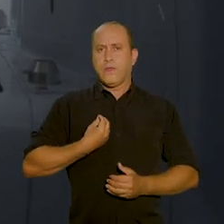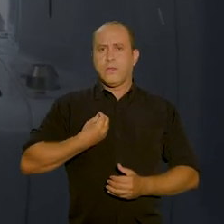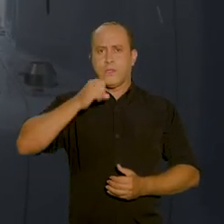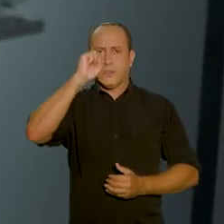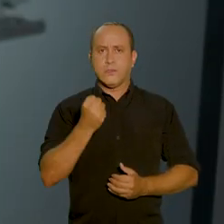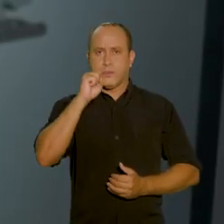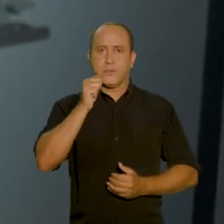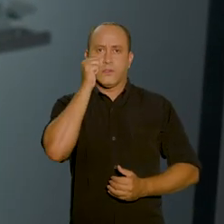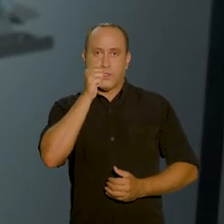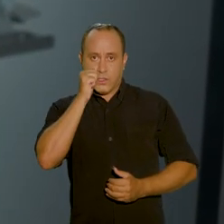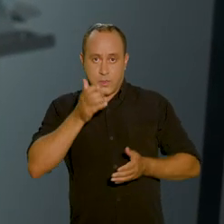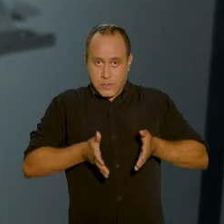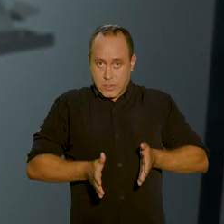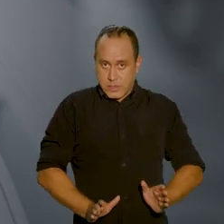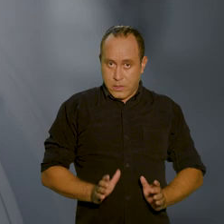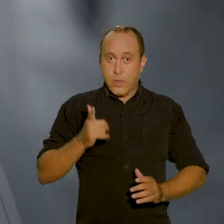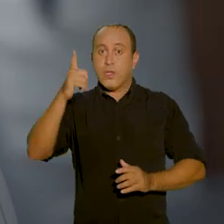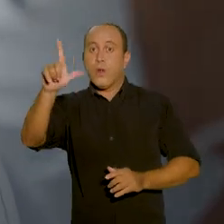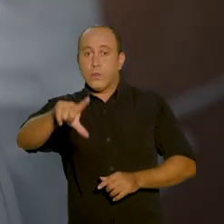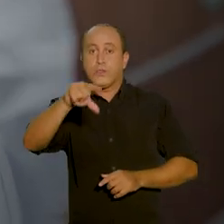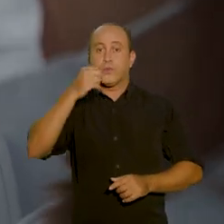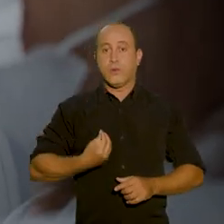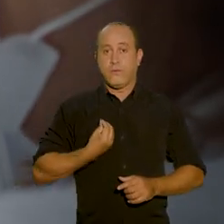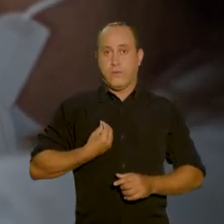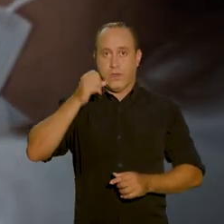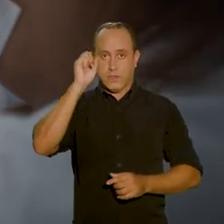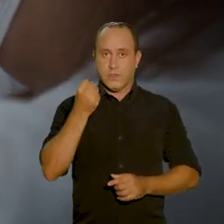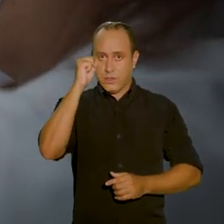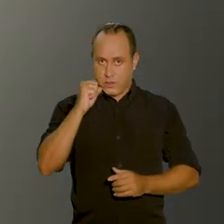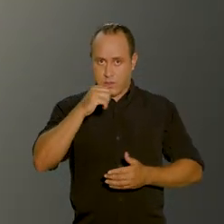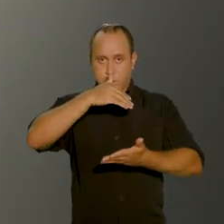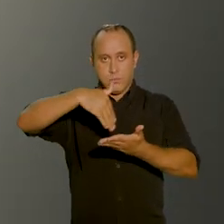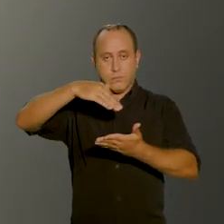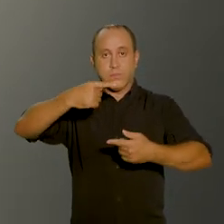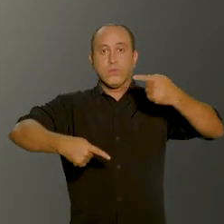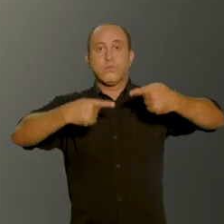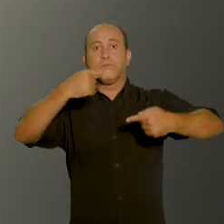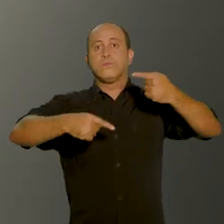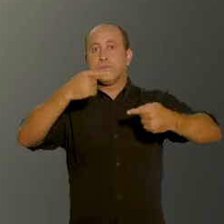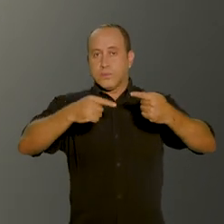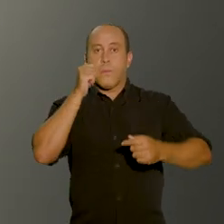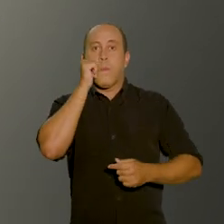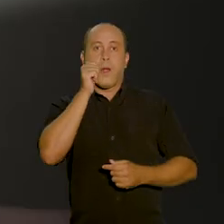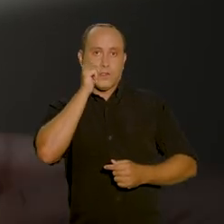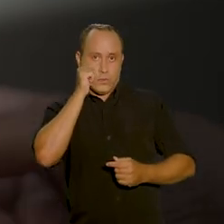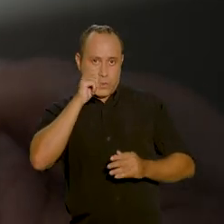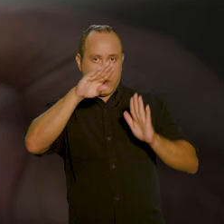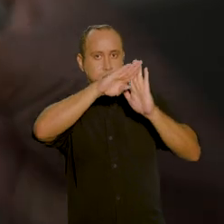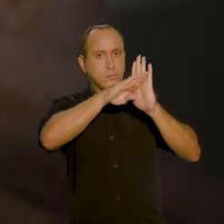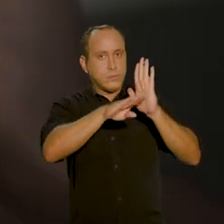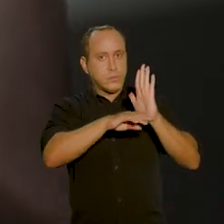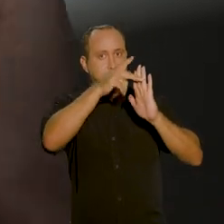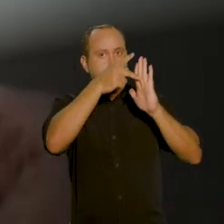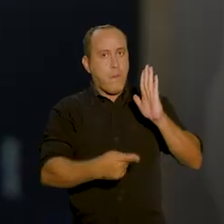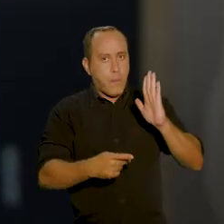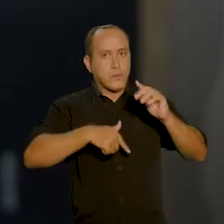para todas as sergipanas. As que são ou as que escolheram viver aqui. Com a criação de políticas públicas para melhorar a vida das